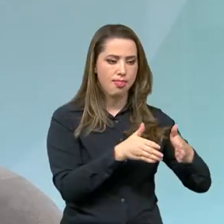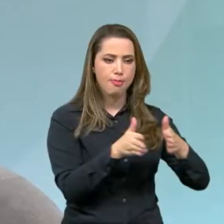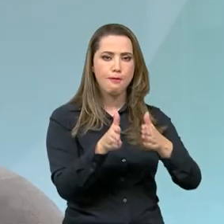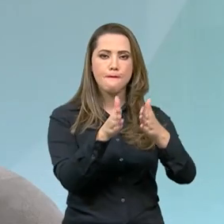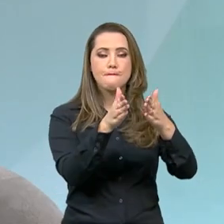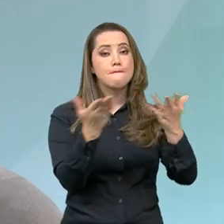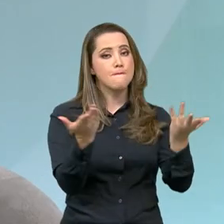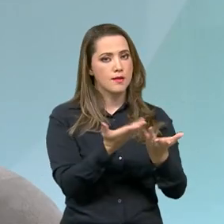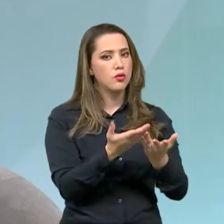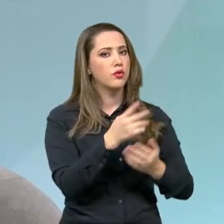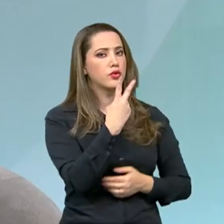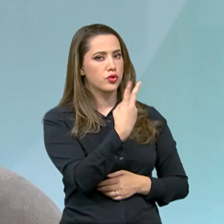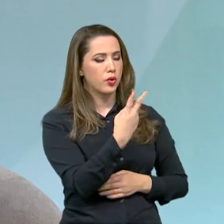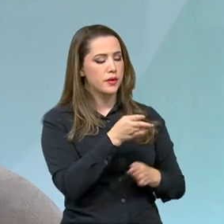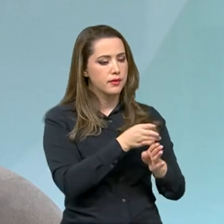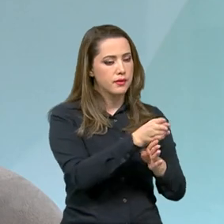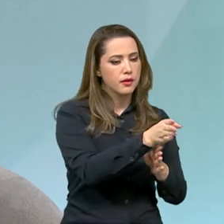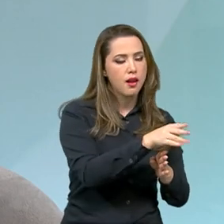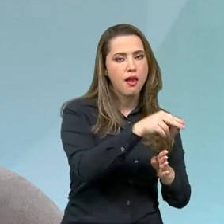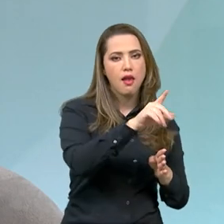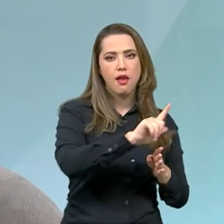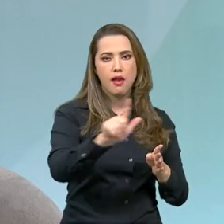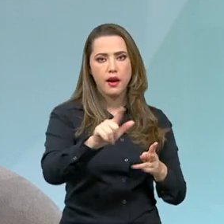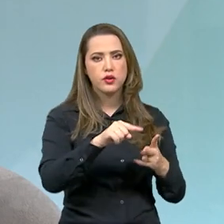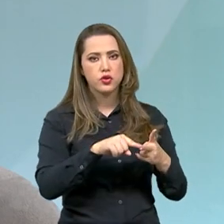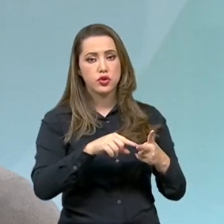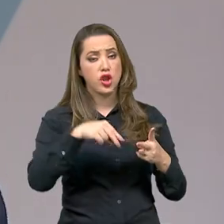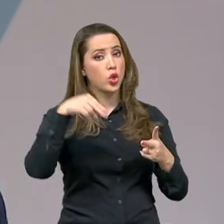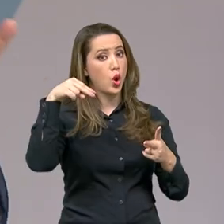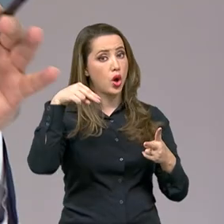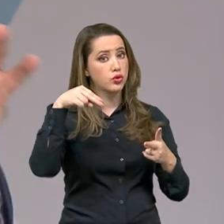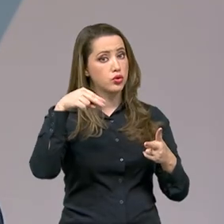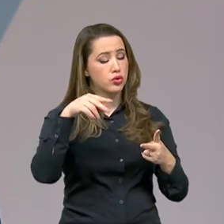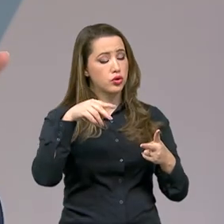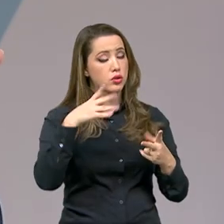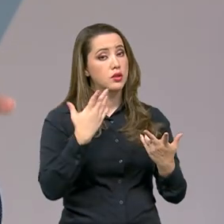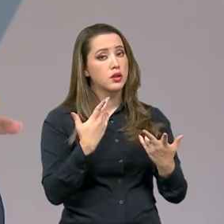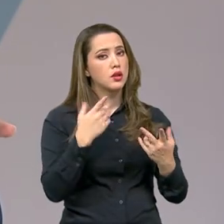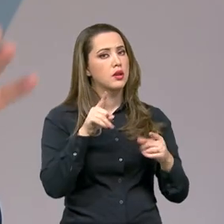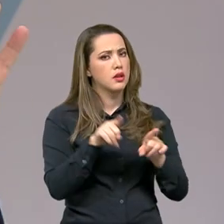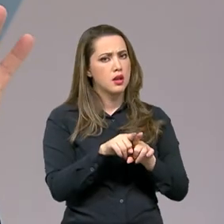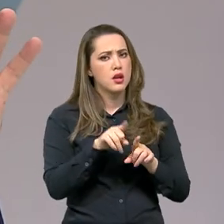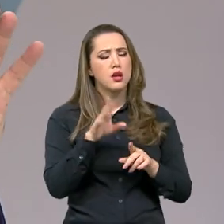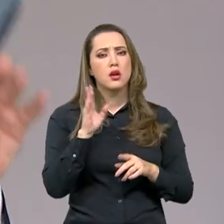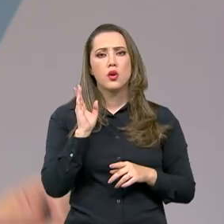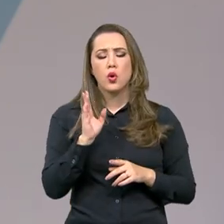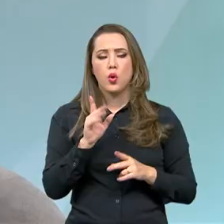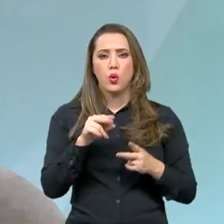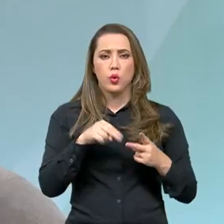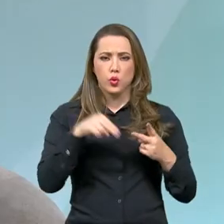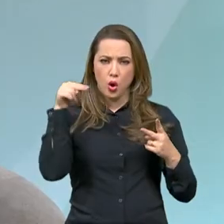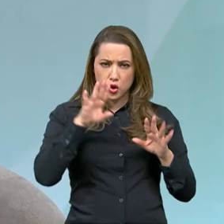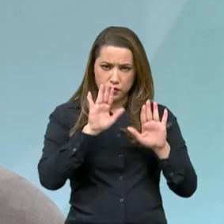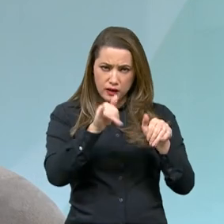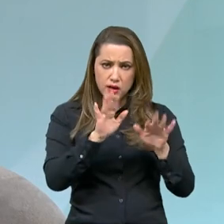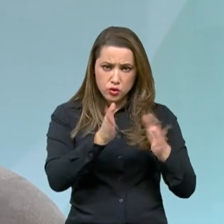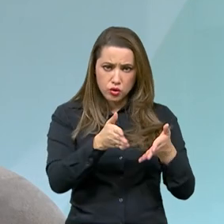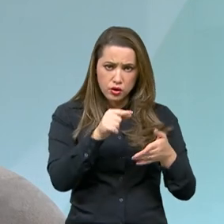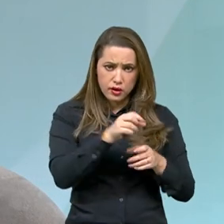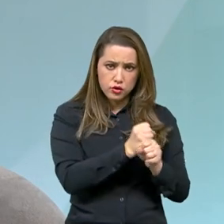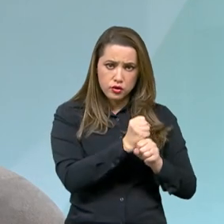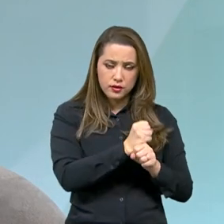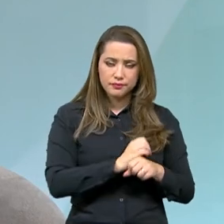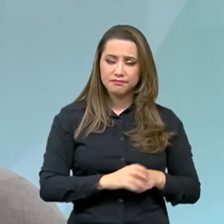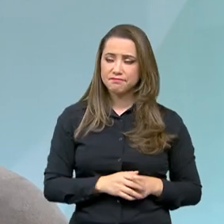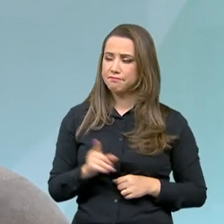e norte. Se eu não me engano, o leste já estava em funcionamento há um tempo, o norte é que foi concluído esse ano, não é isso? É uma